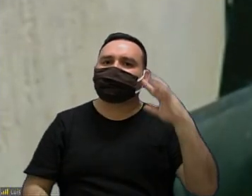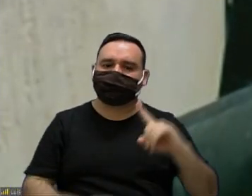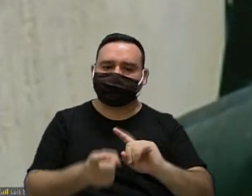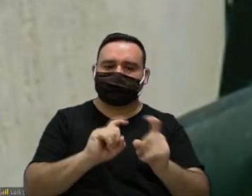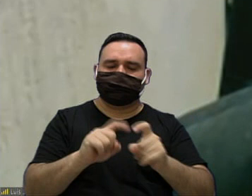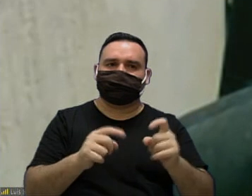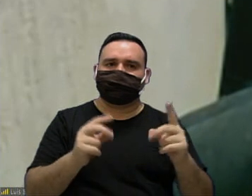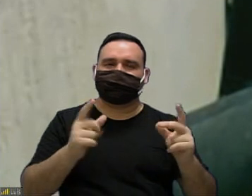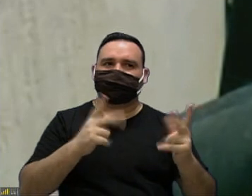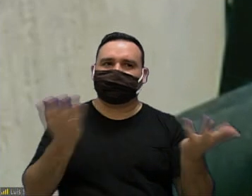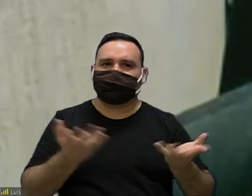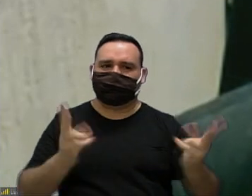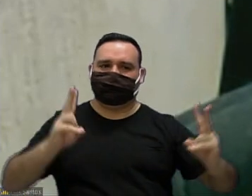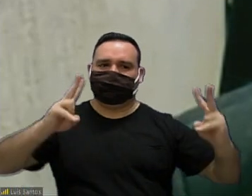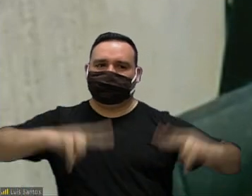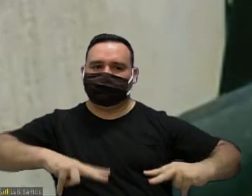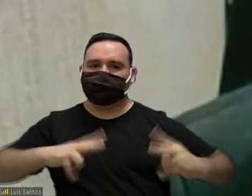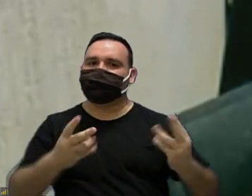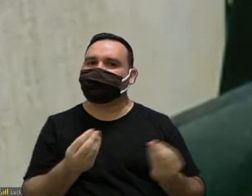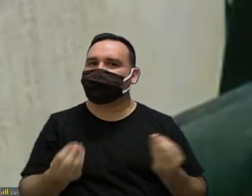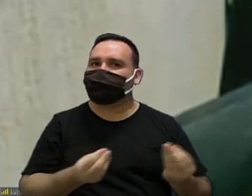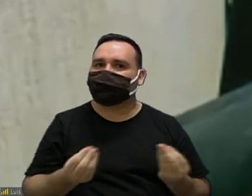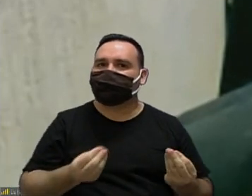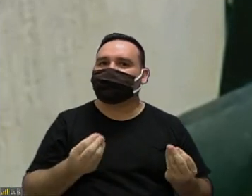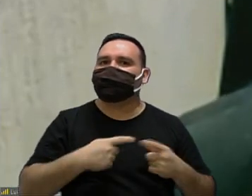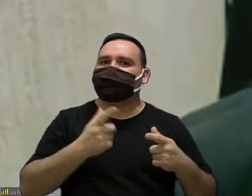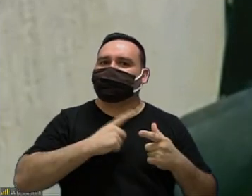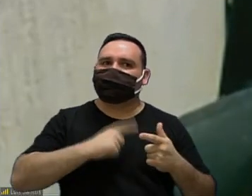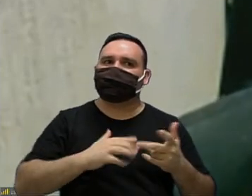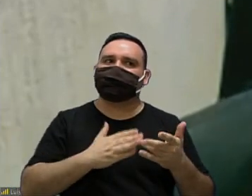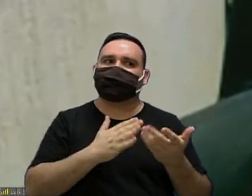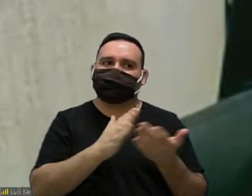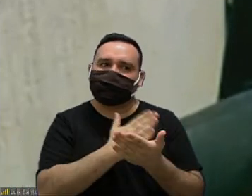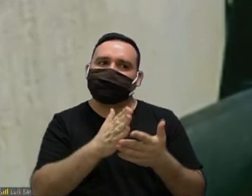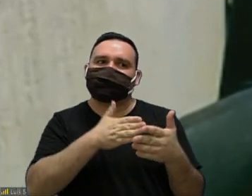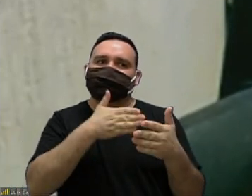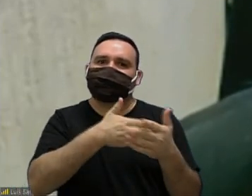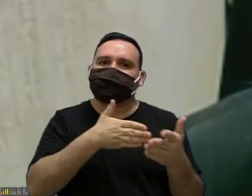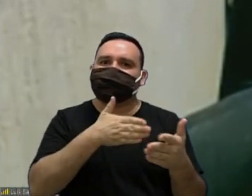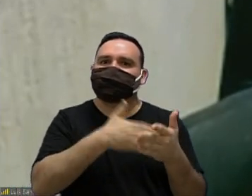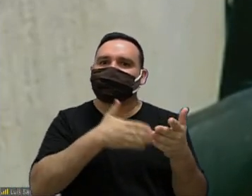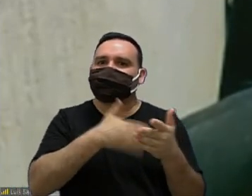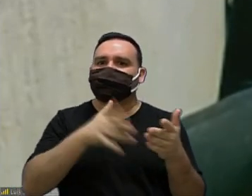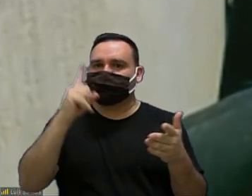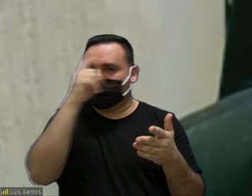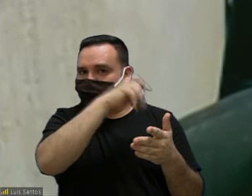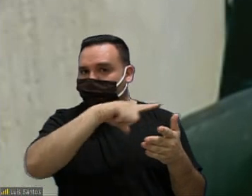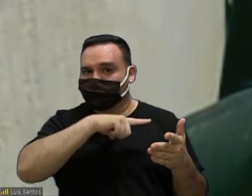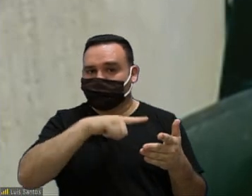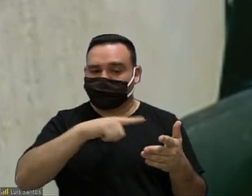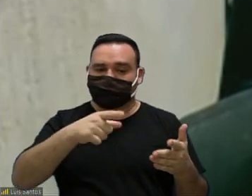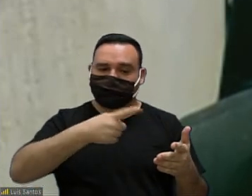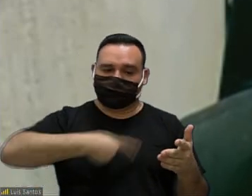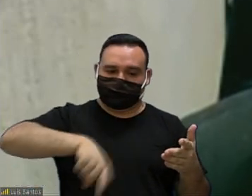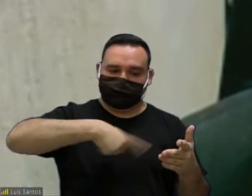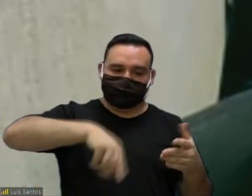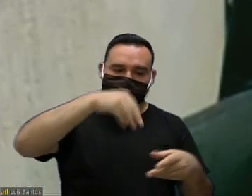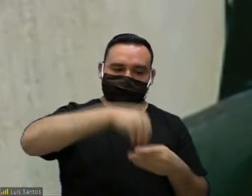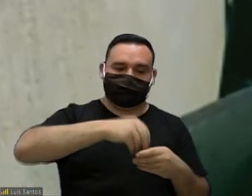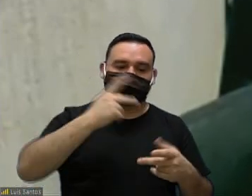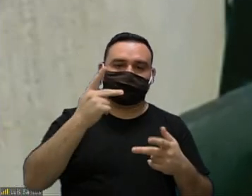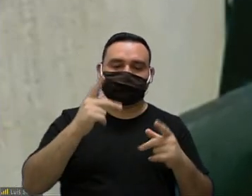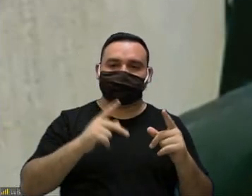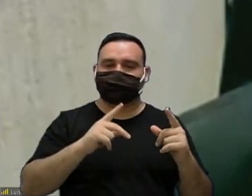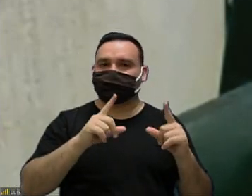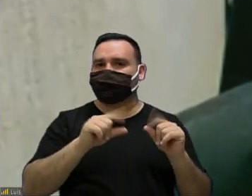virtual ela ela cria algumas restrições e dificuldades aí para nós nos falar